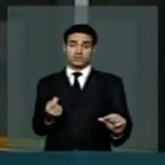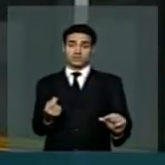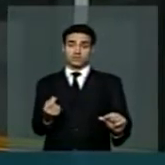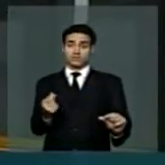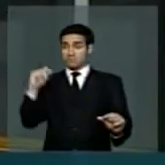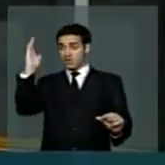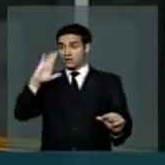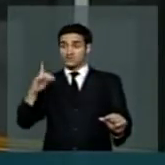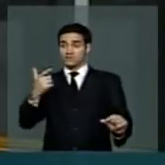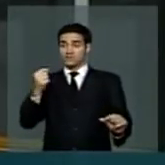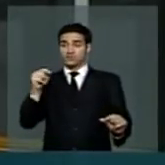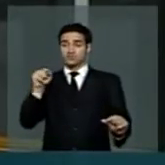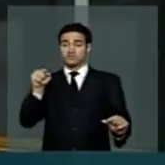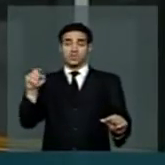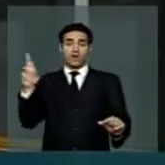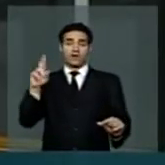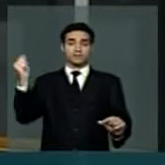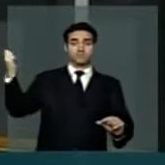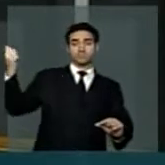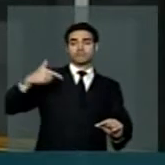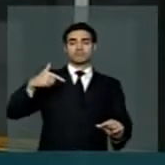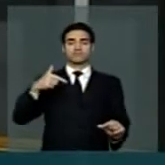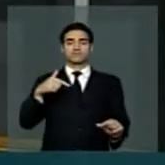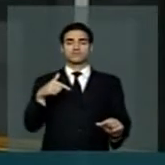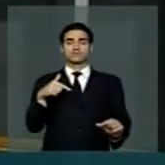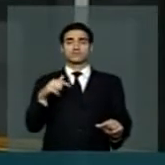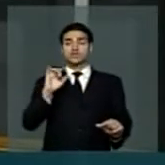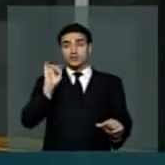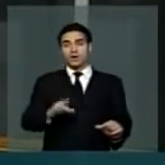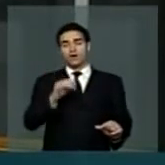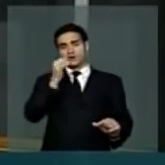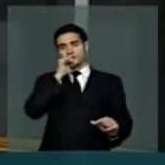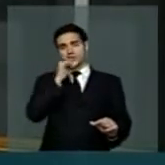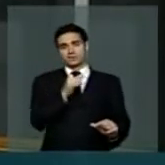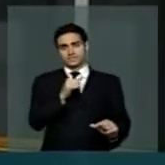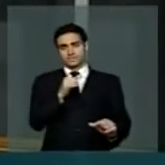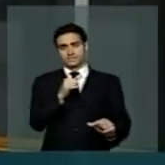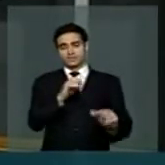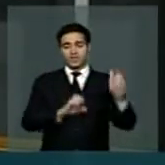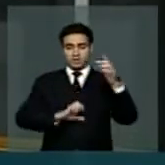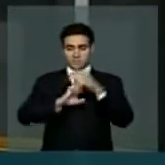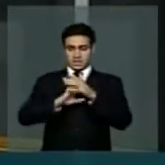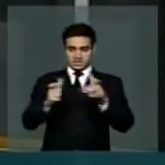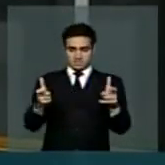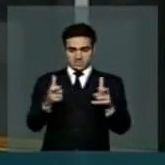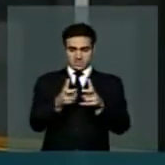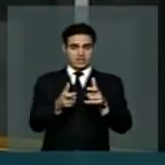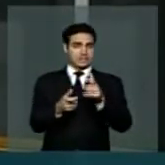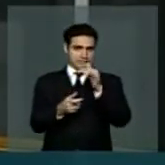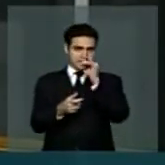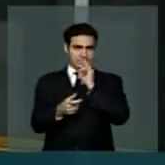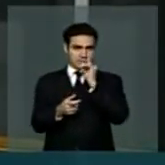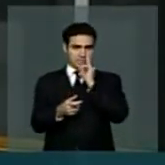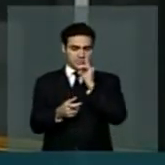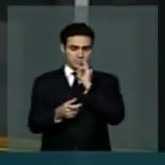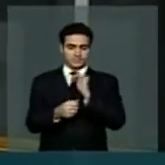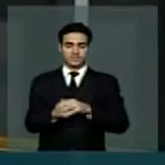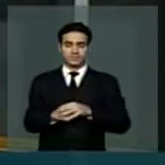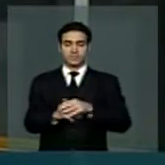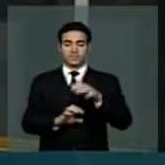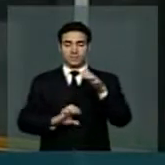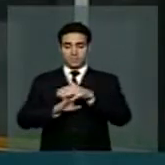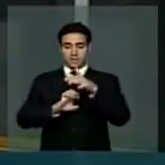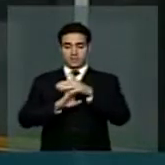consumo de energia na sua microempresa. Na pequena empresa, um outro exemplo, uma empresa